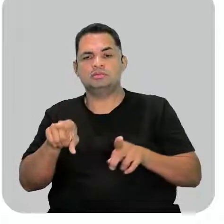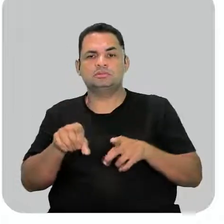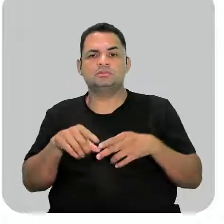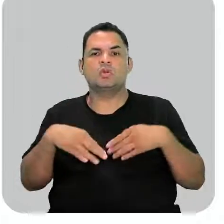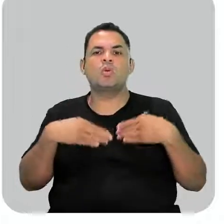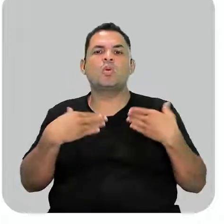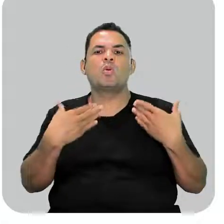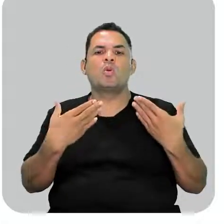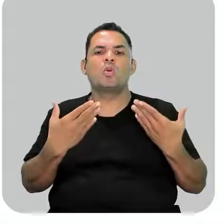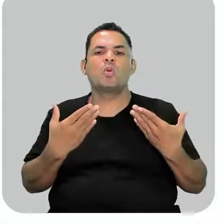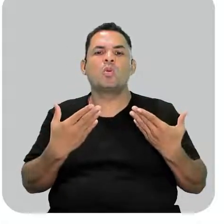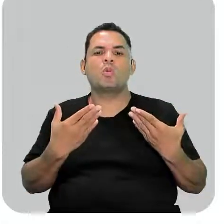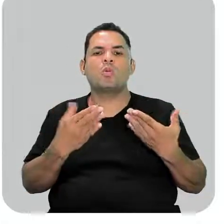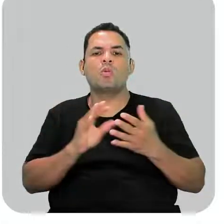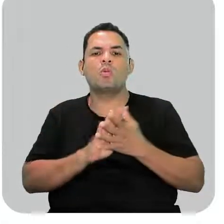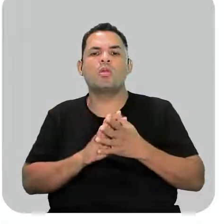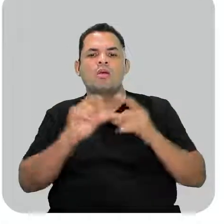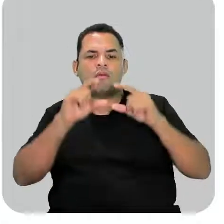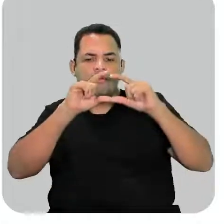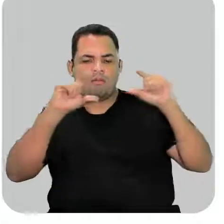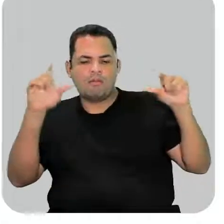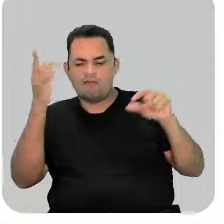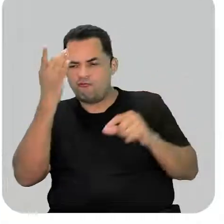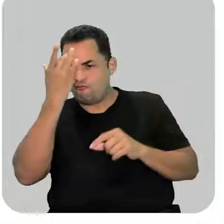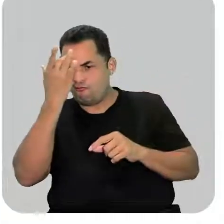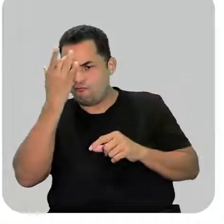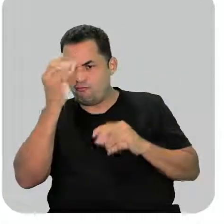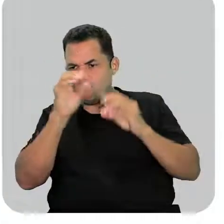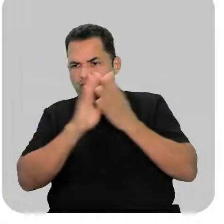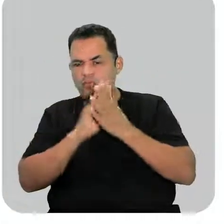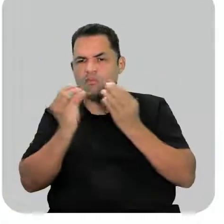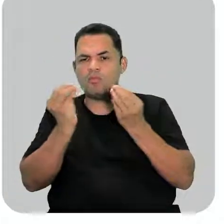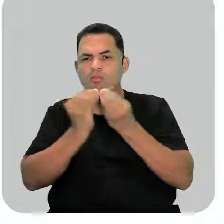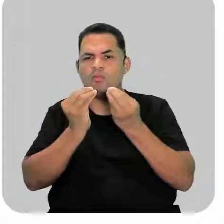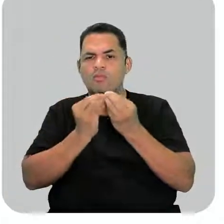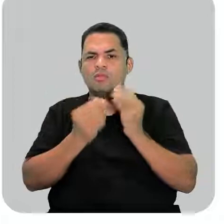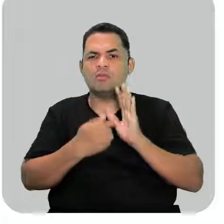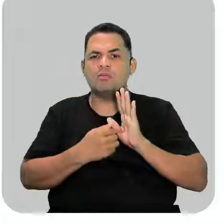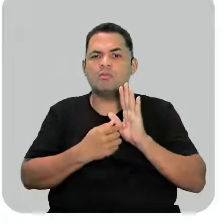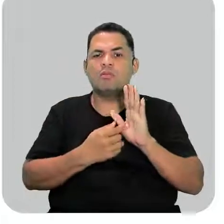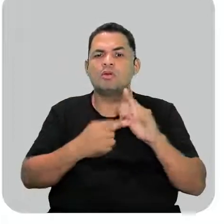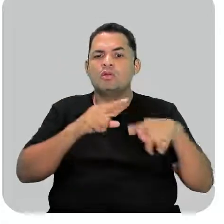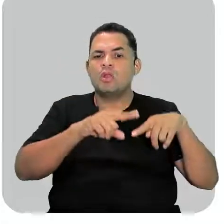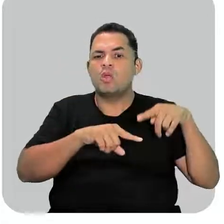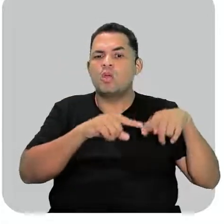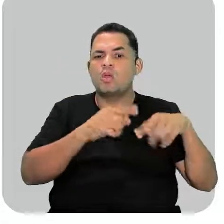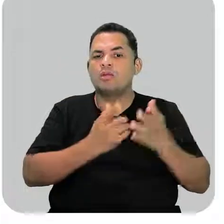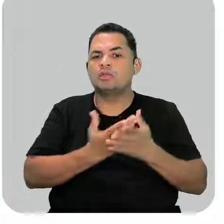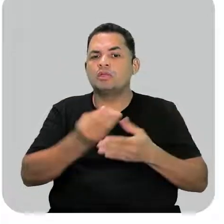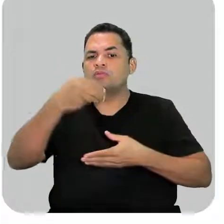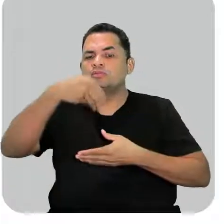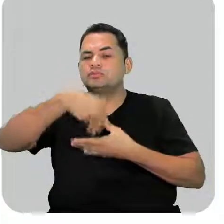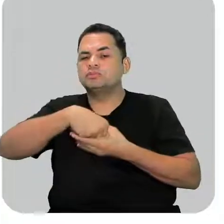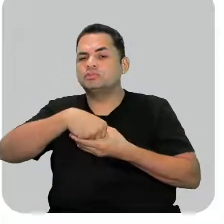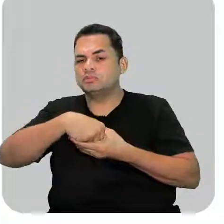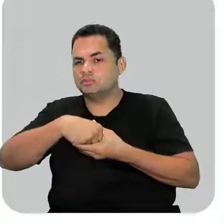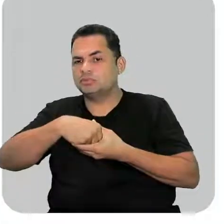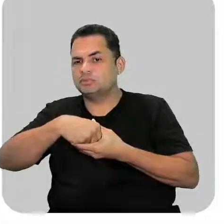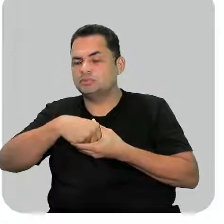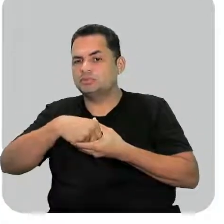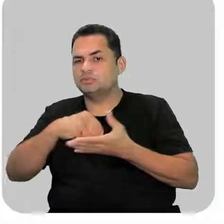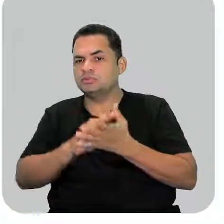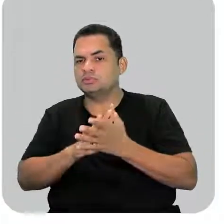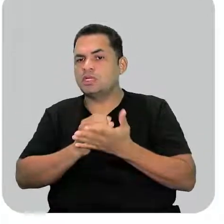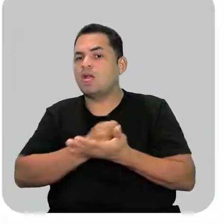Então, quando a gente fala de fórmula molecular, é mostrar os elementos que estão participando e a quantidade